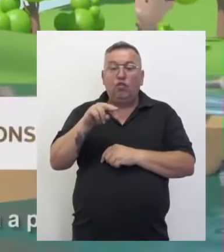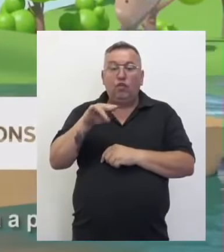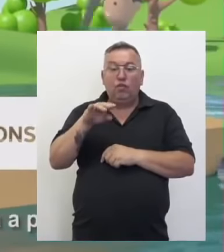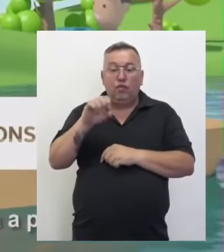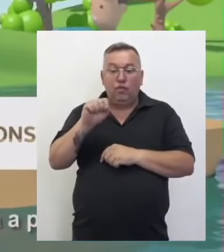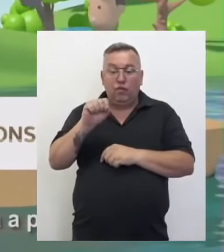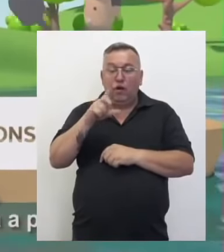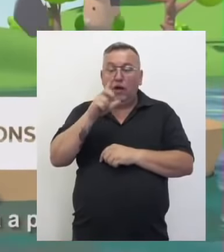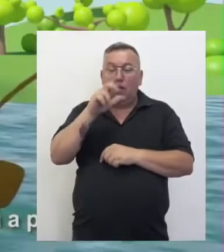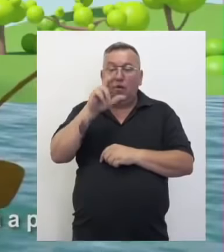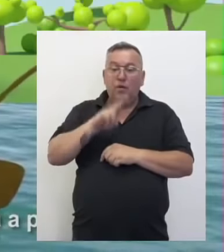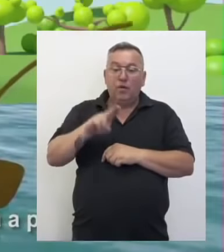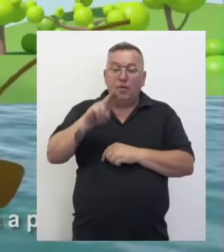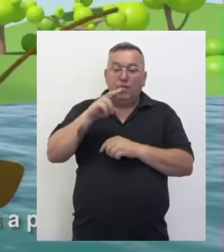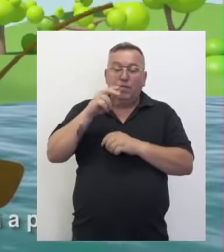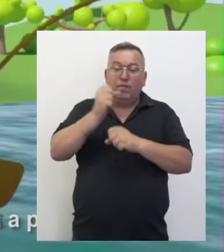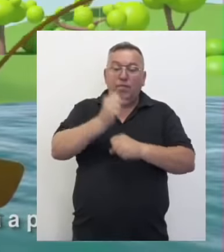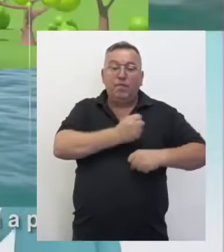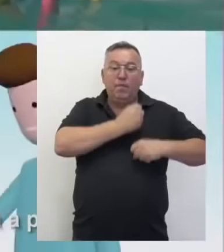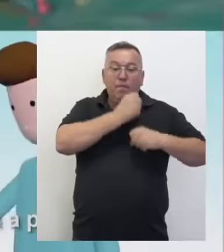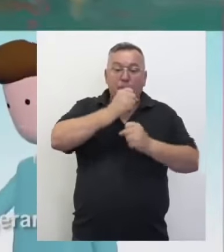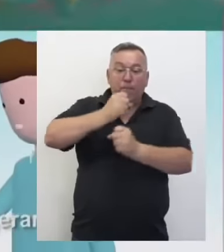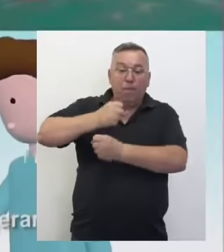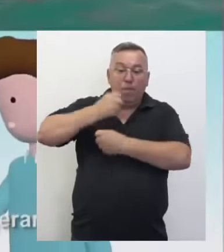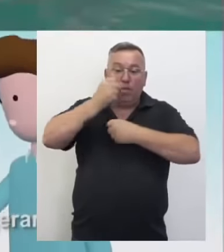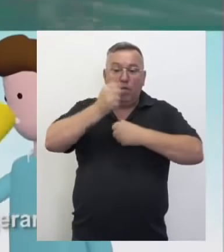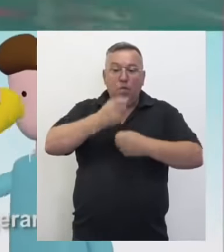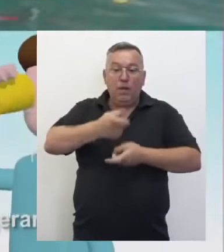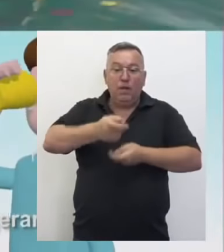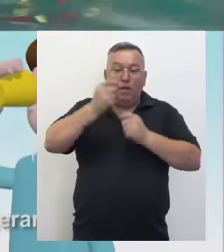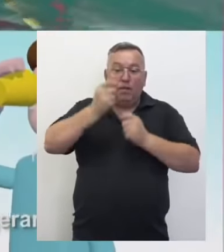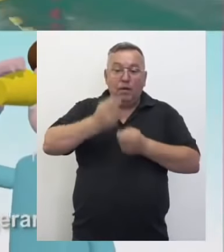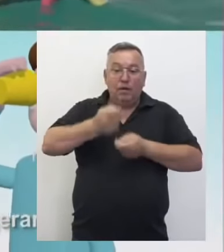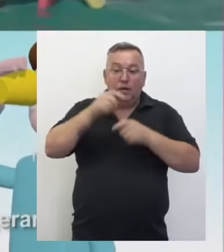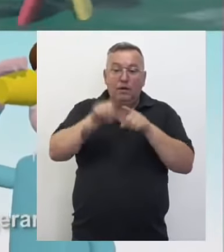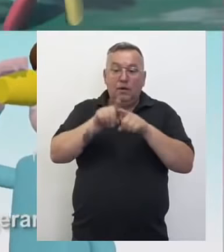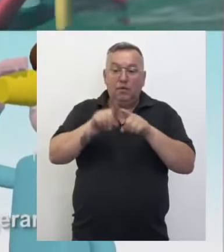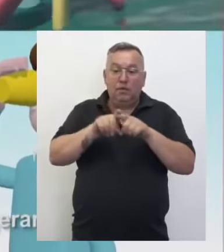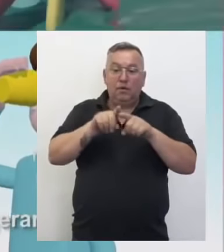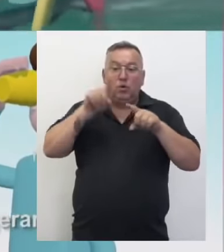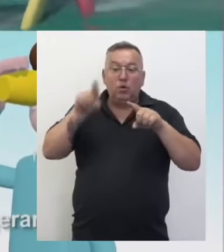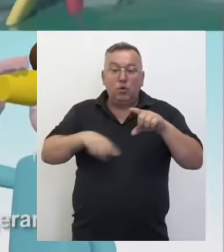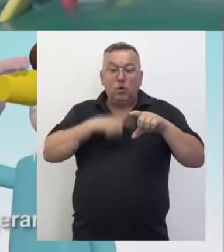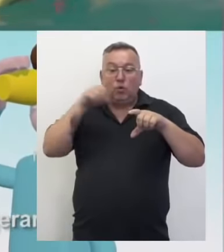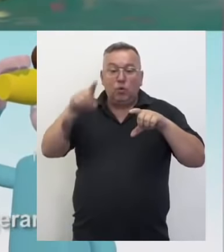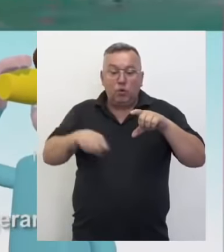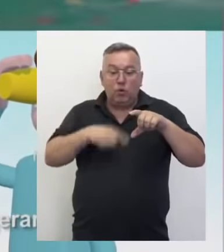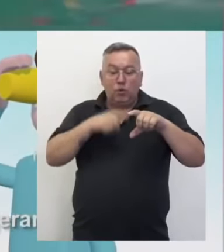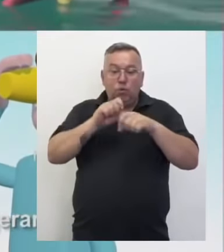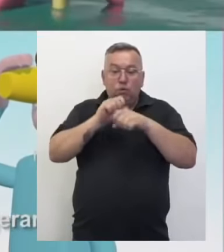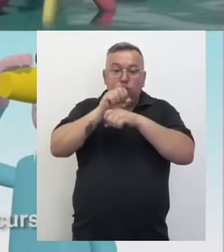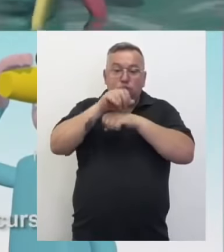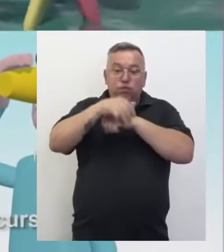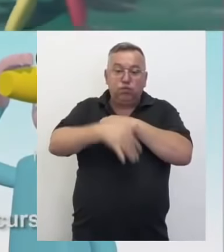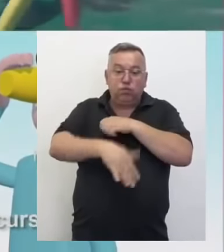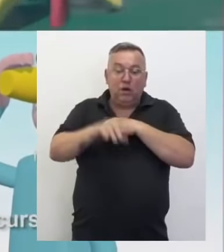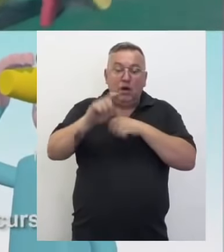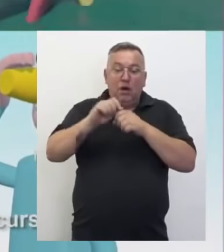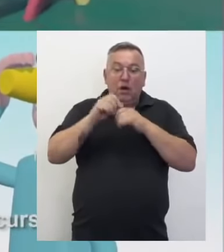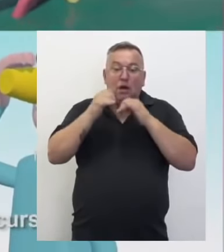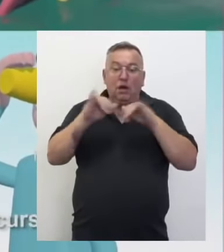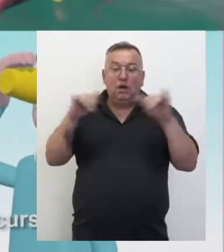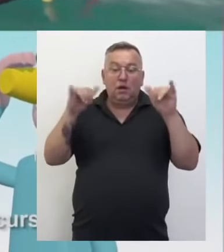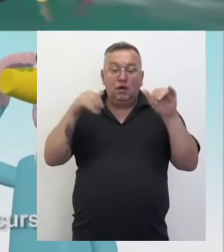água utilizada para navegação, para pesca, para mover turbinas de hidrelétricas e gerar energia ou para